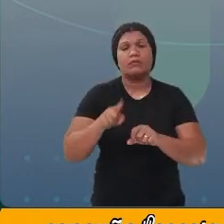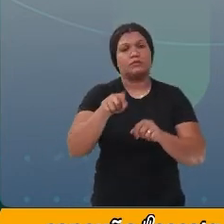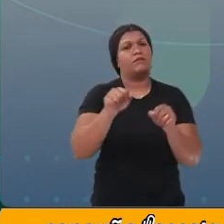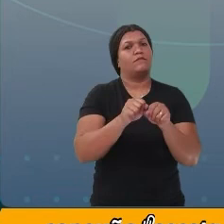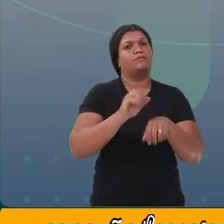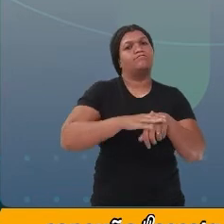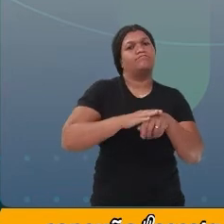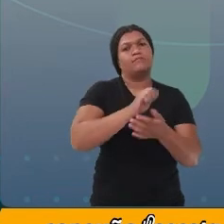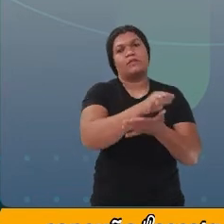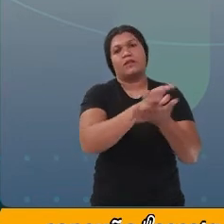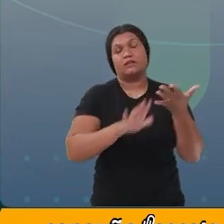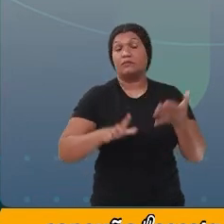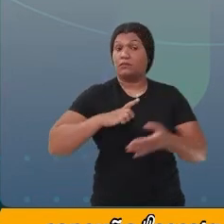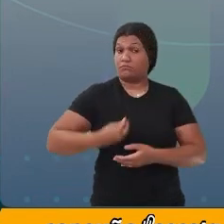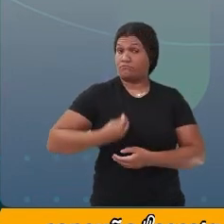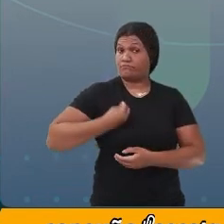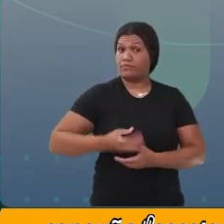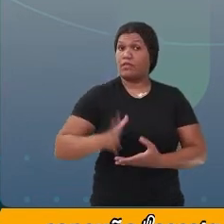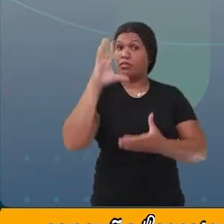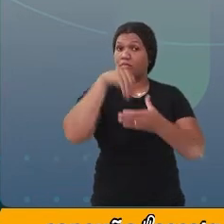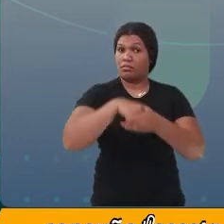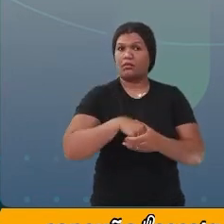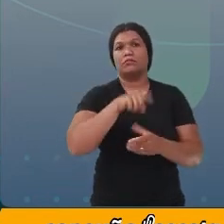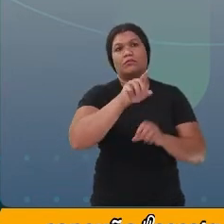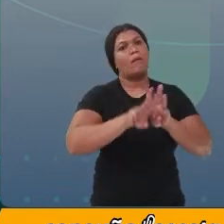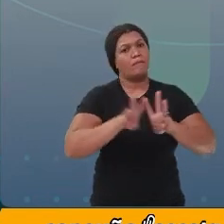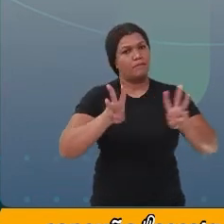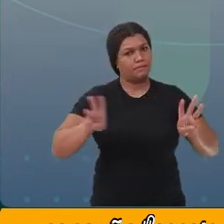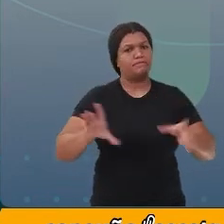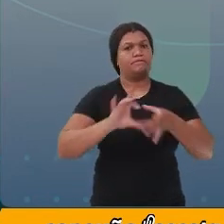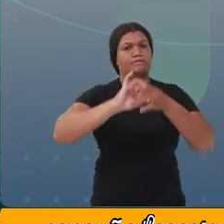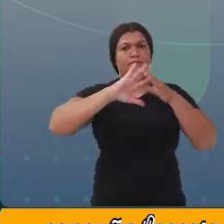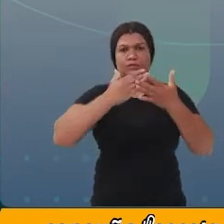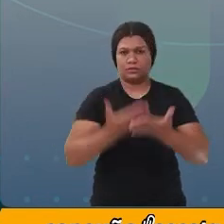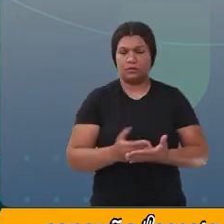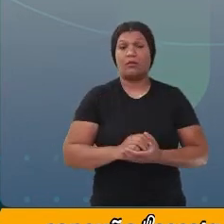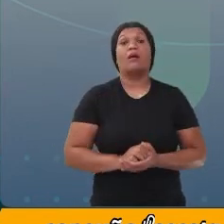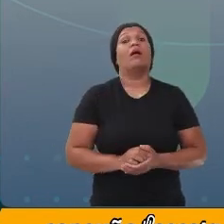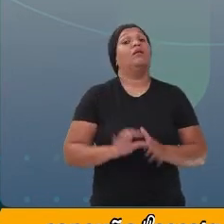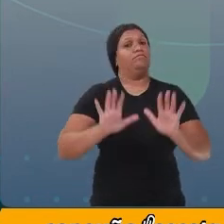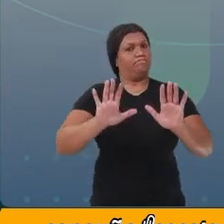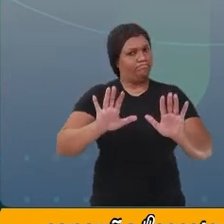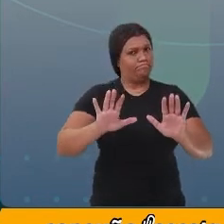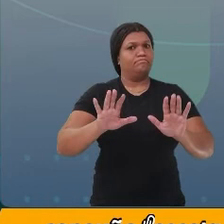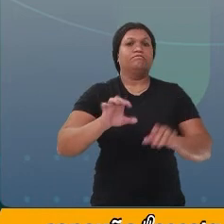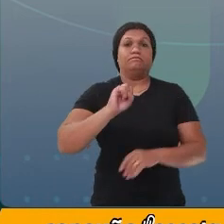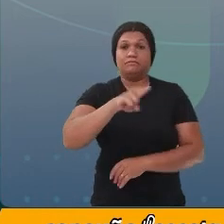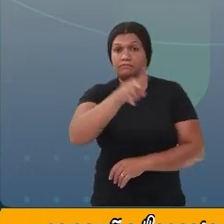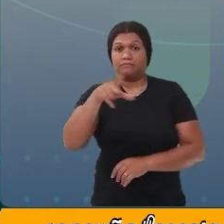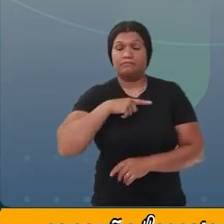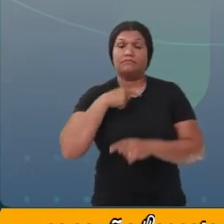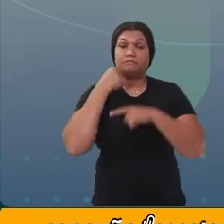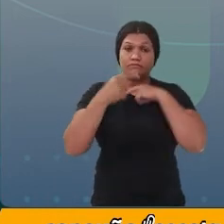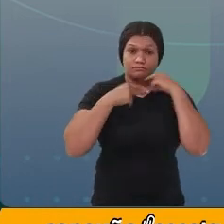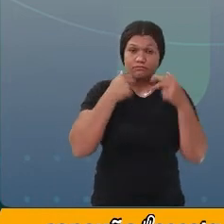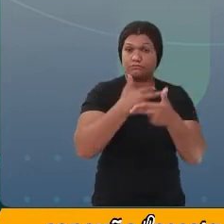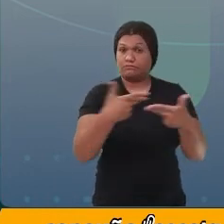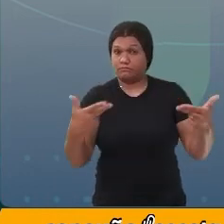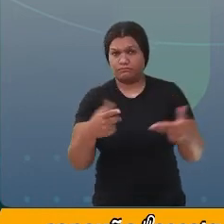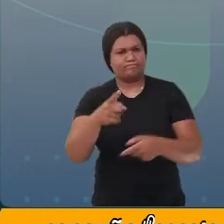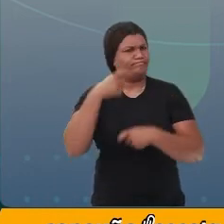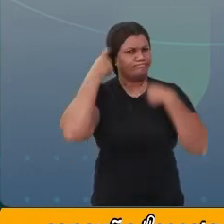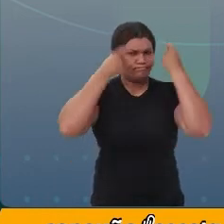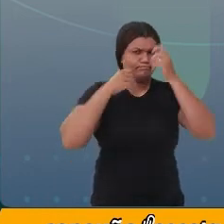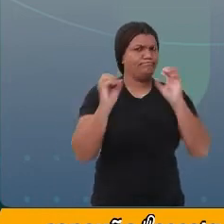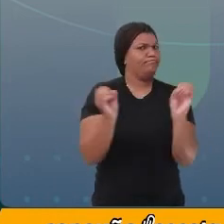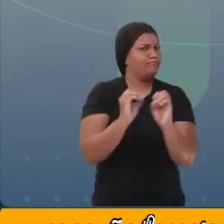as atividades que estão disponíveis no portal. Ah, e se você tiver alguma dúvida, não se